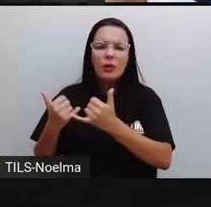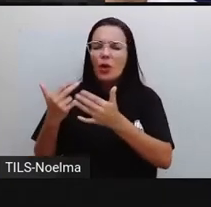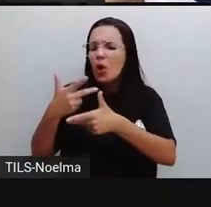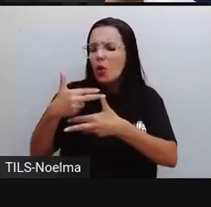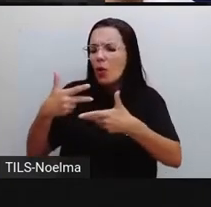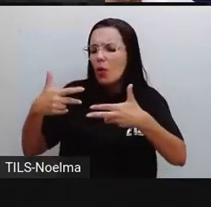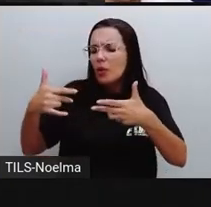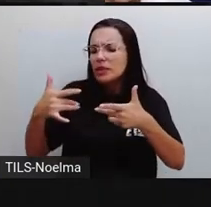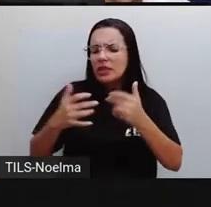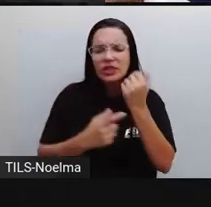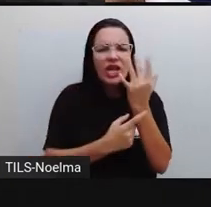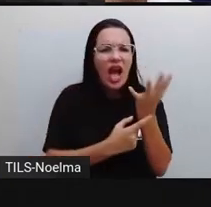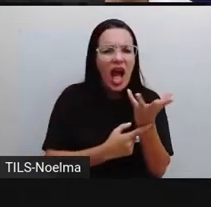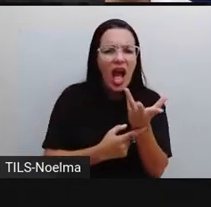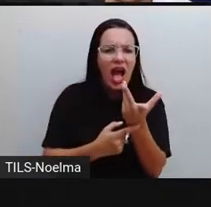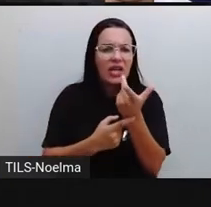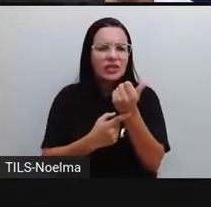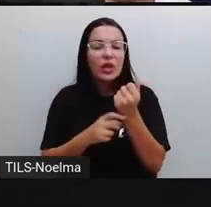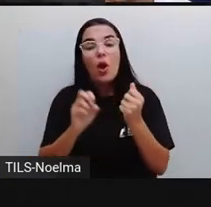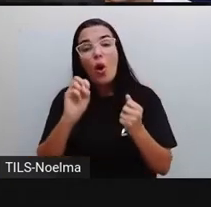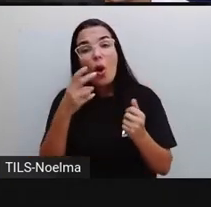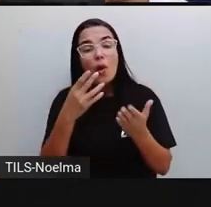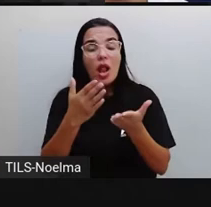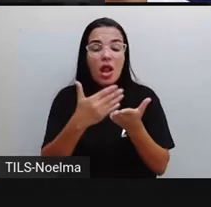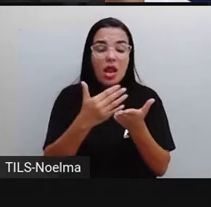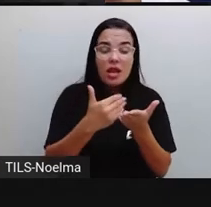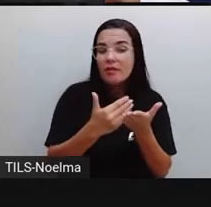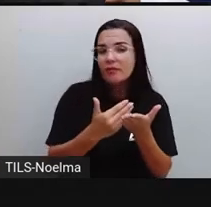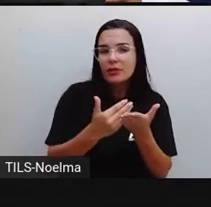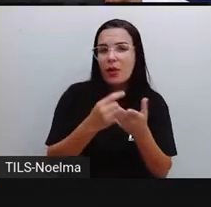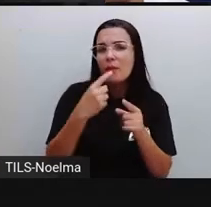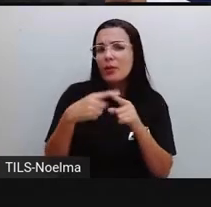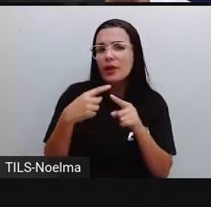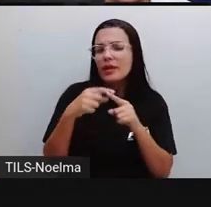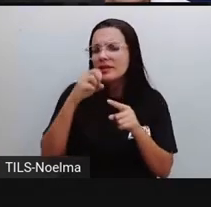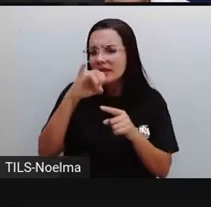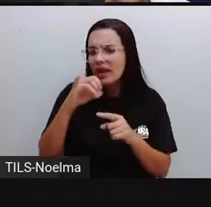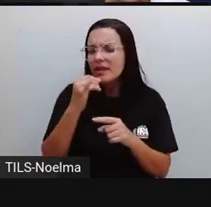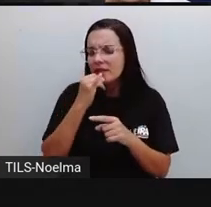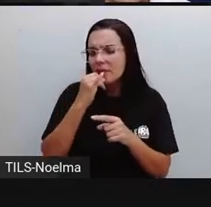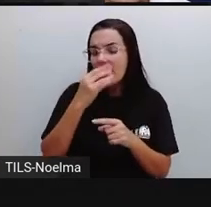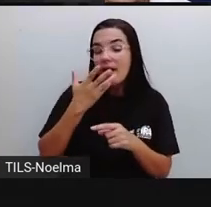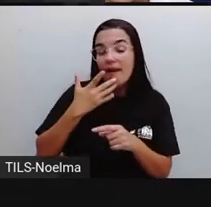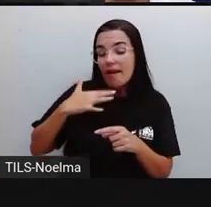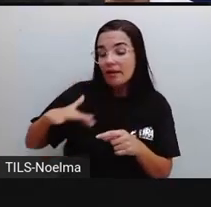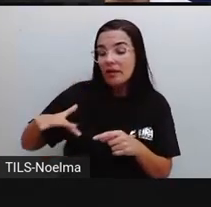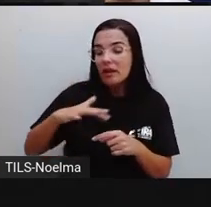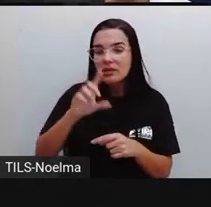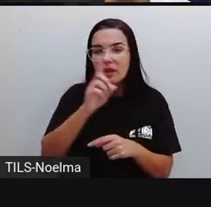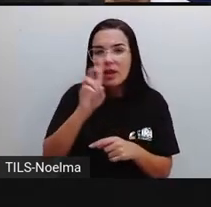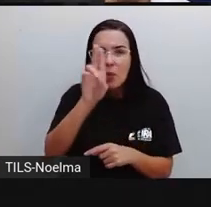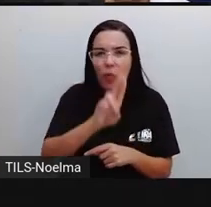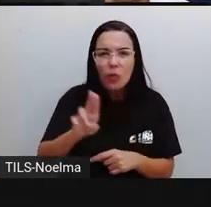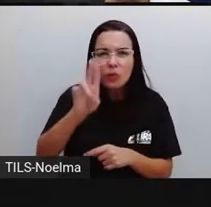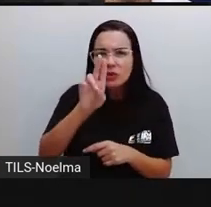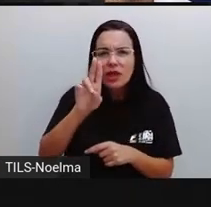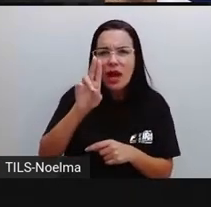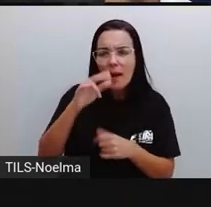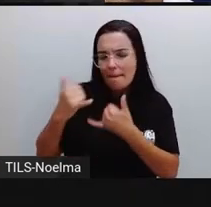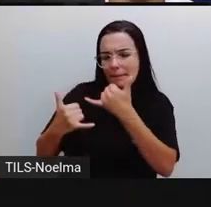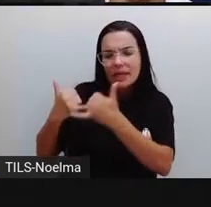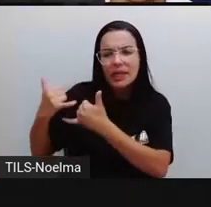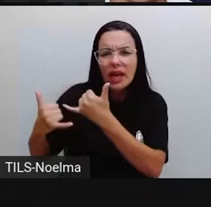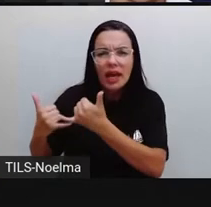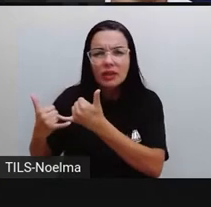ou livro, tá? Aquele brinquedo que a criança não usa mais, tá? Então, a mensagem aí é para